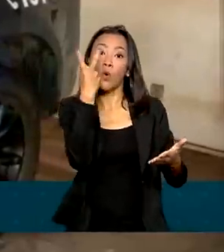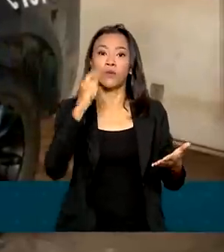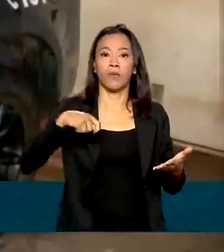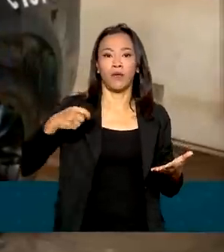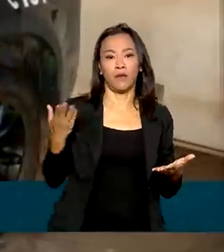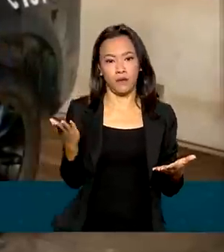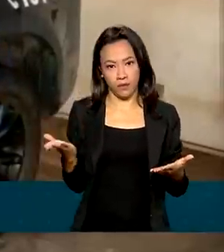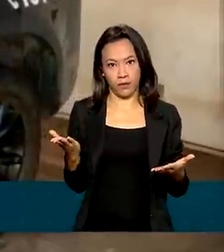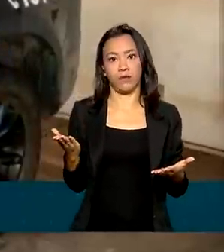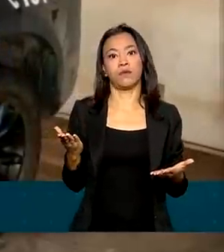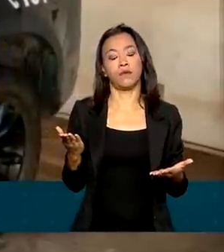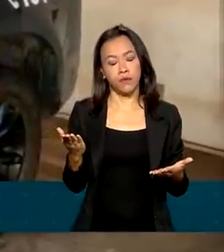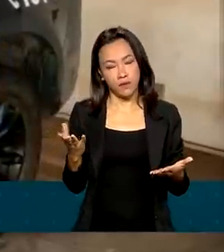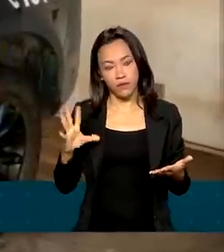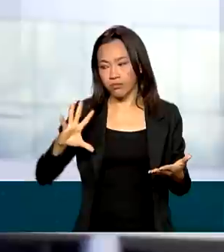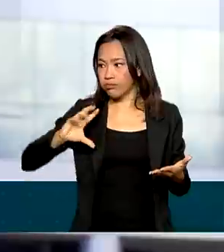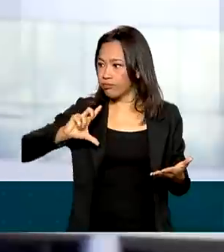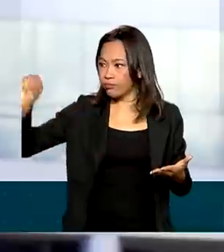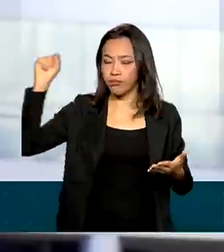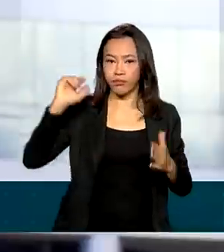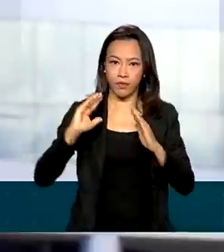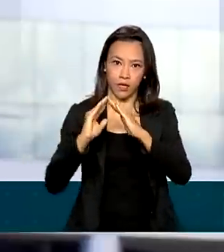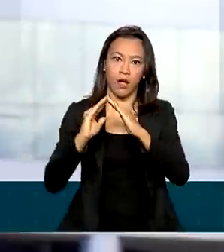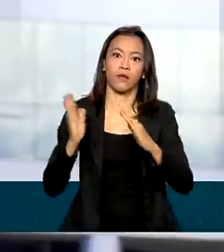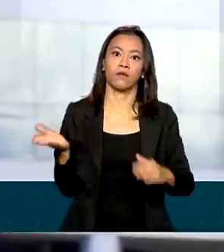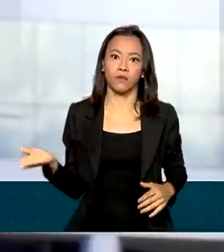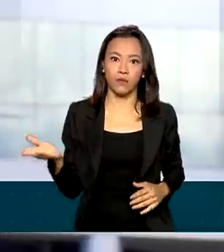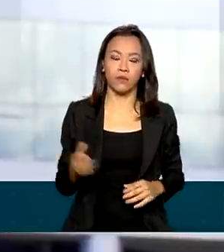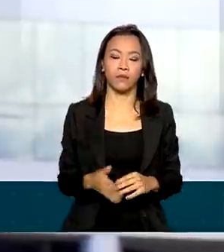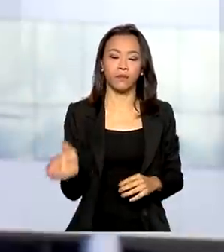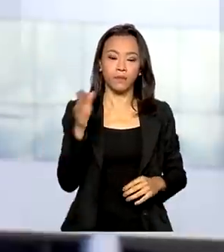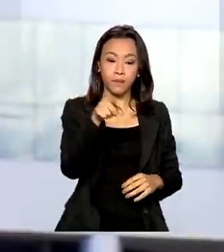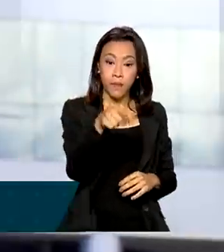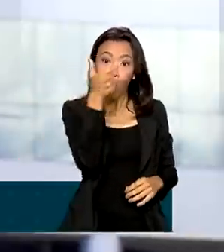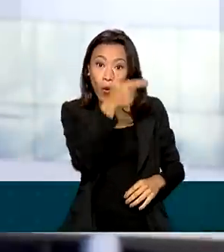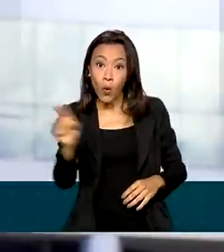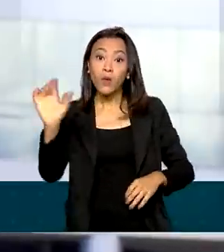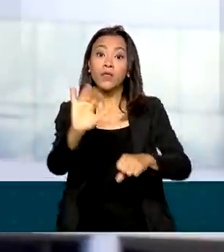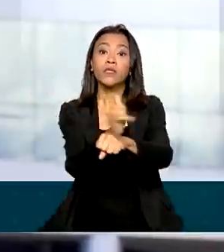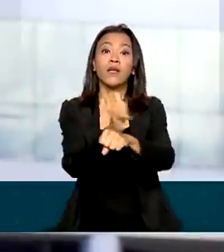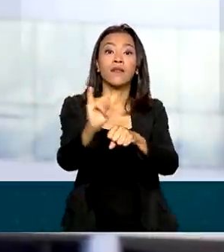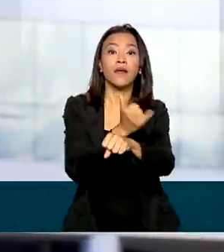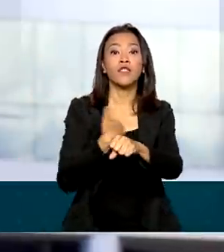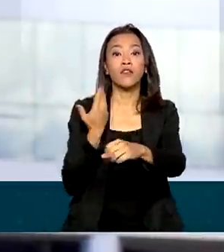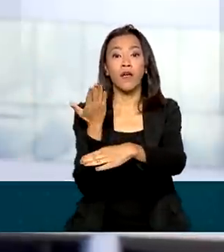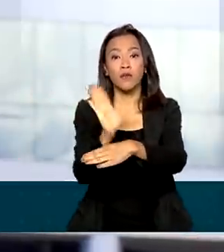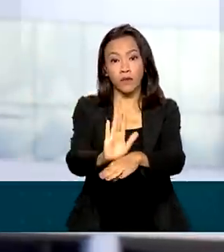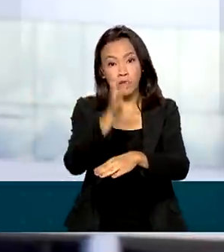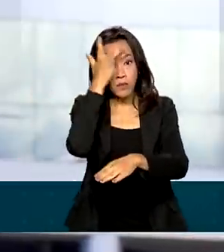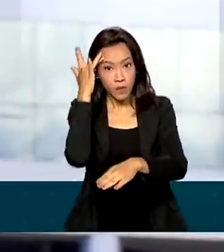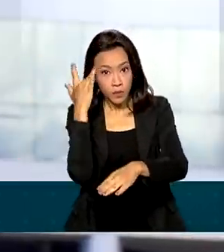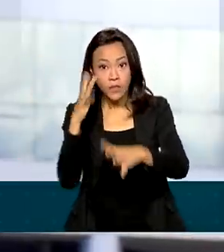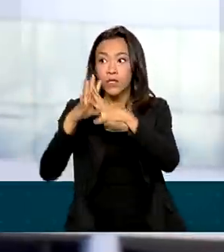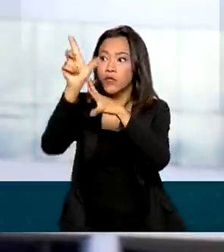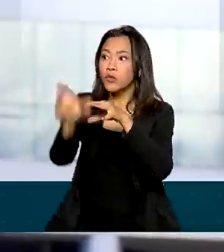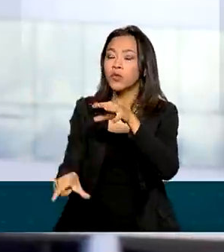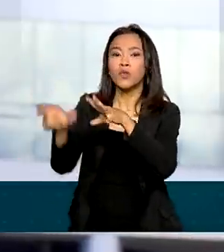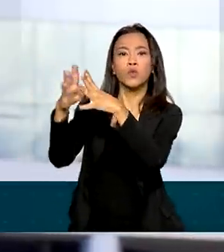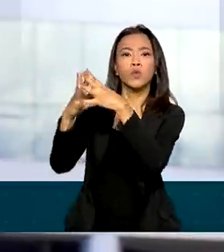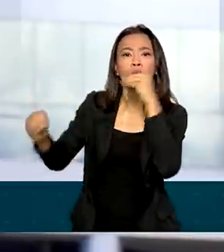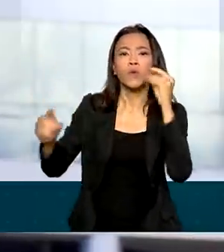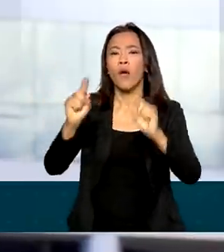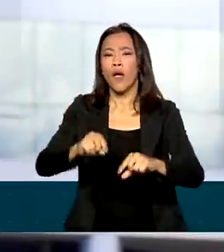meses fora de casa. A outra medida que vai ajudar na localização de desaparecidos é a Campanha